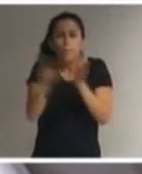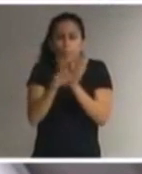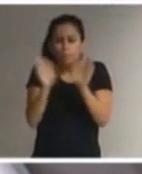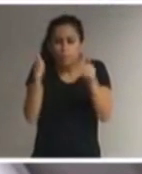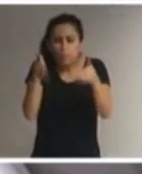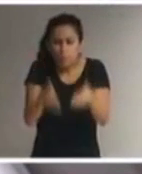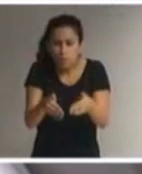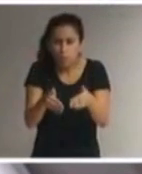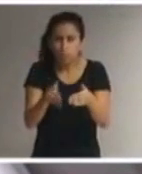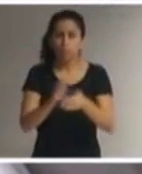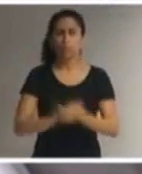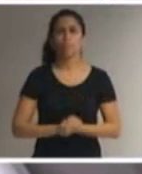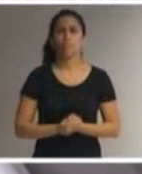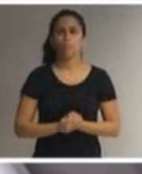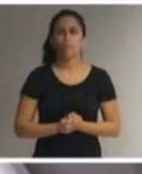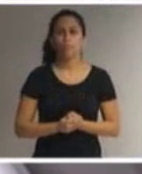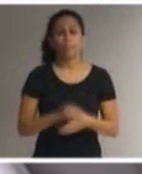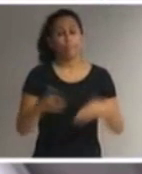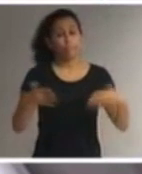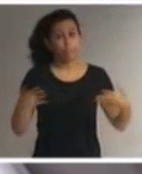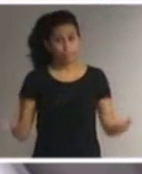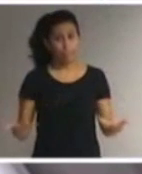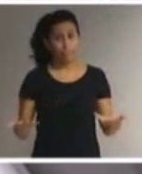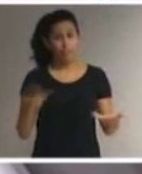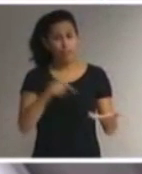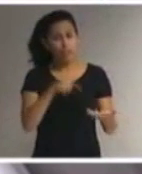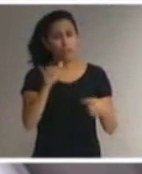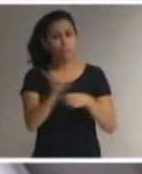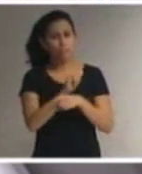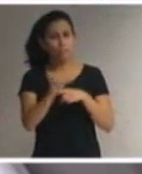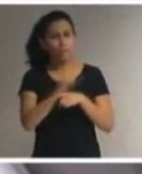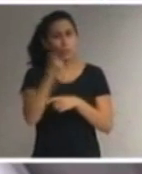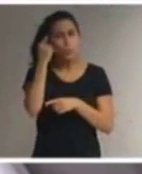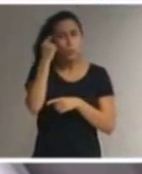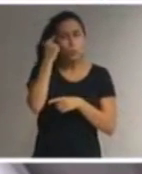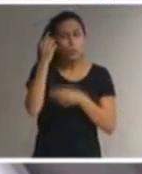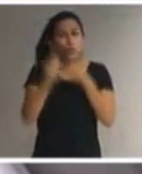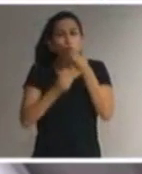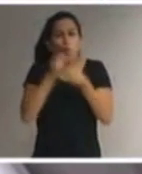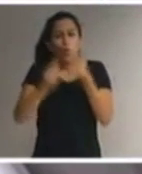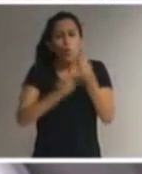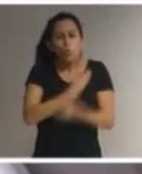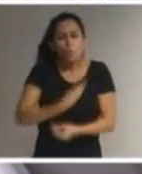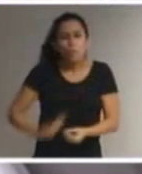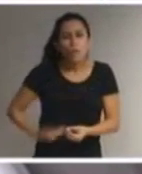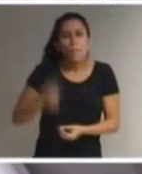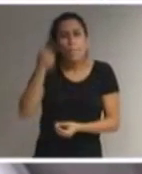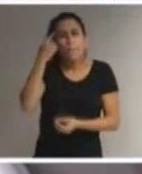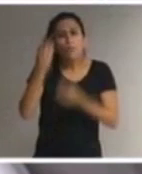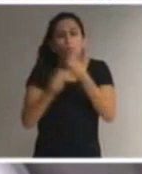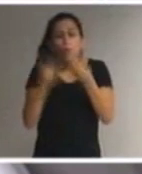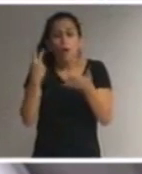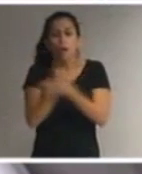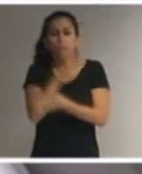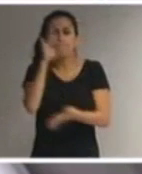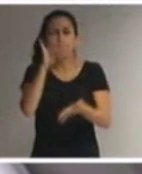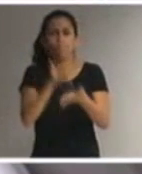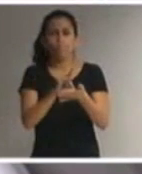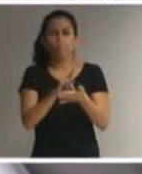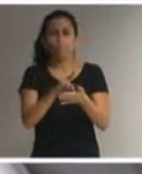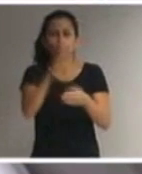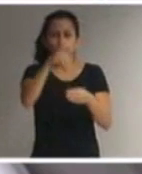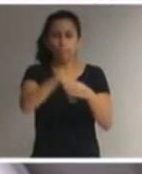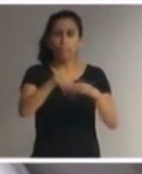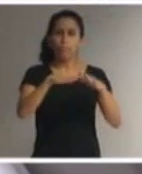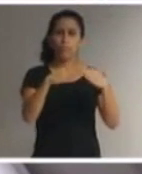bem essa foi a forma como o poder público decidiu fazer em suas escolas nas escolas públicas nas